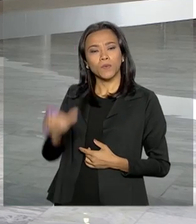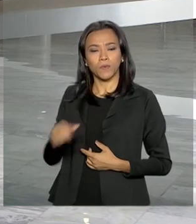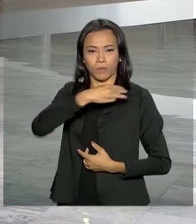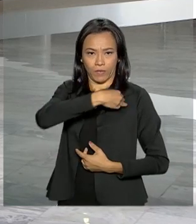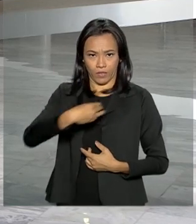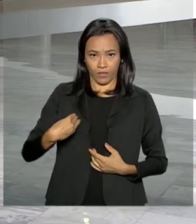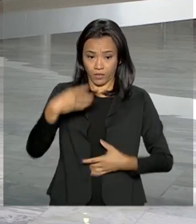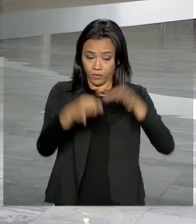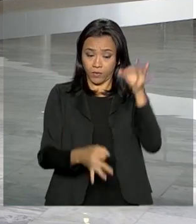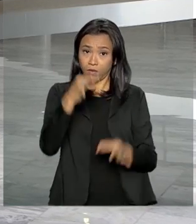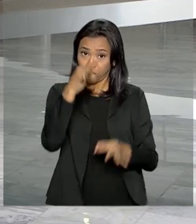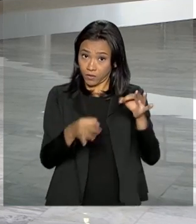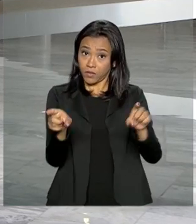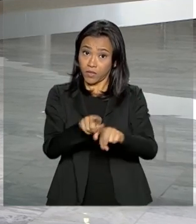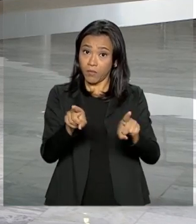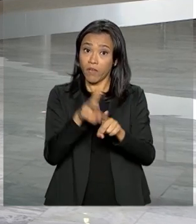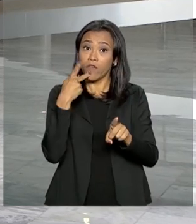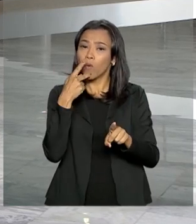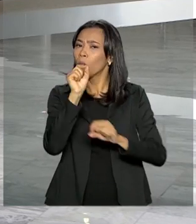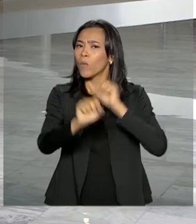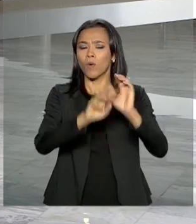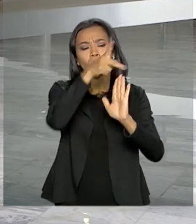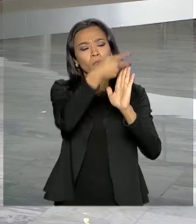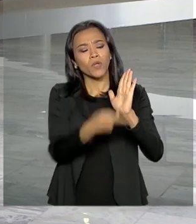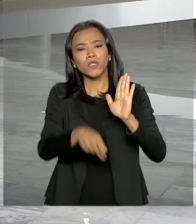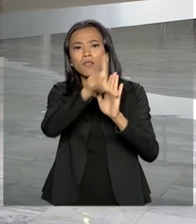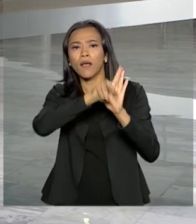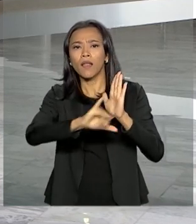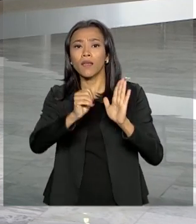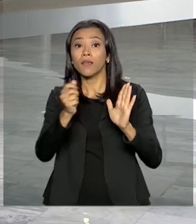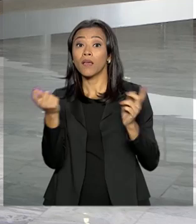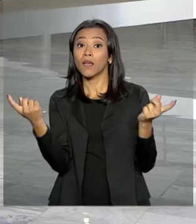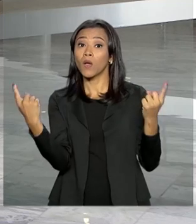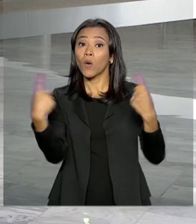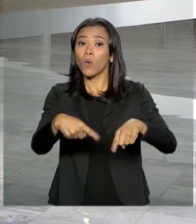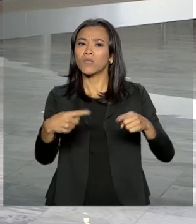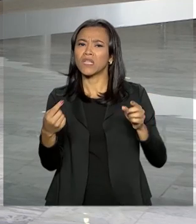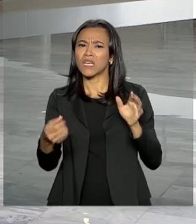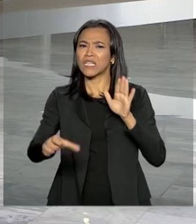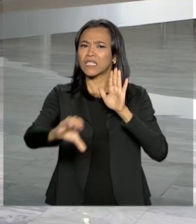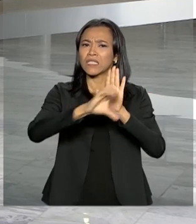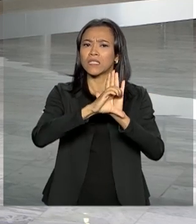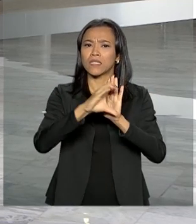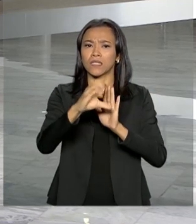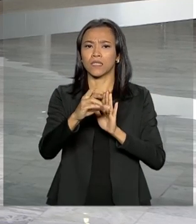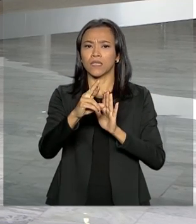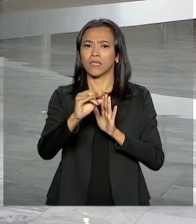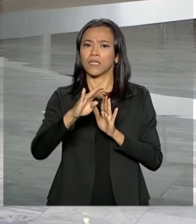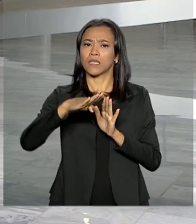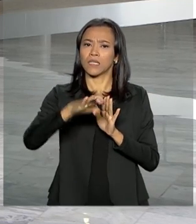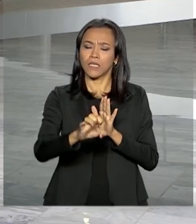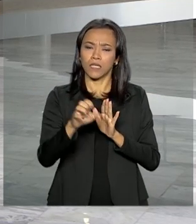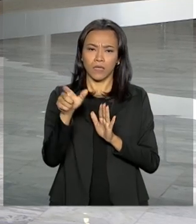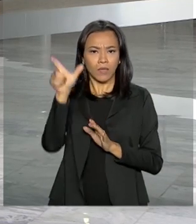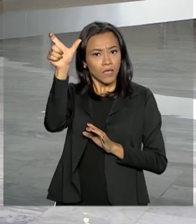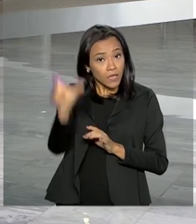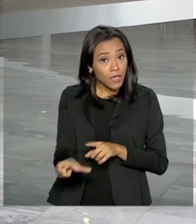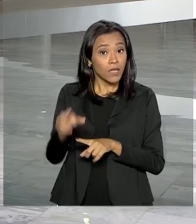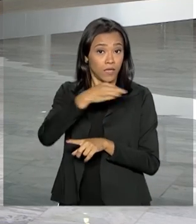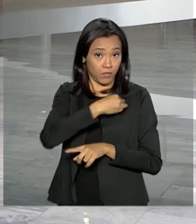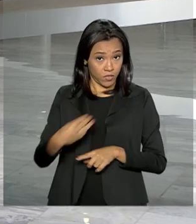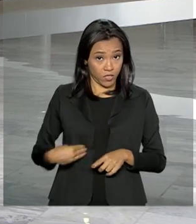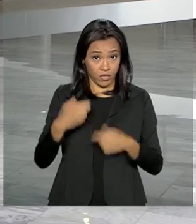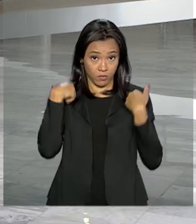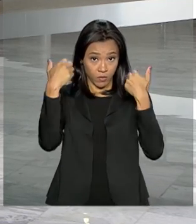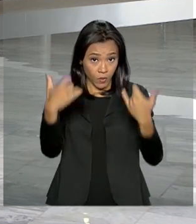Sérgio Moro, voltou a defender o projeto de lei anticrimes. Para Sérgio Moro, a iniciativa demonstra para a população a